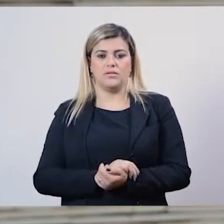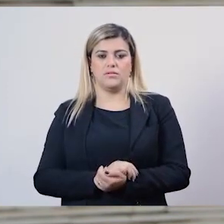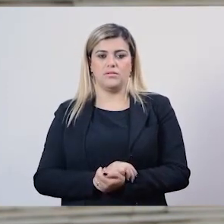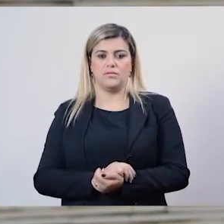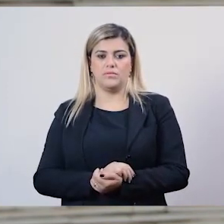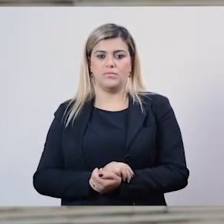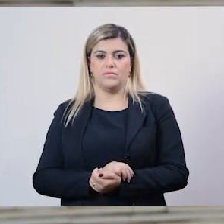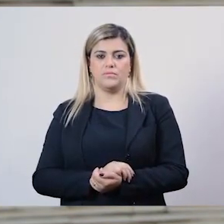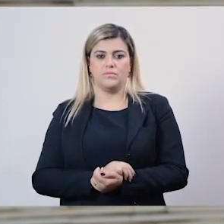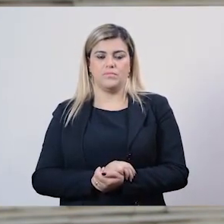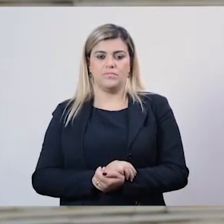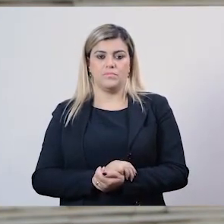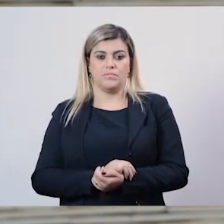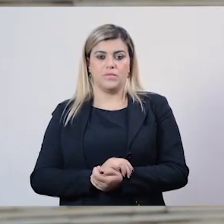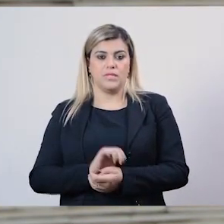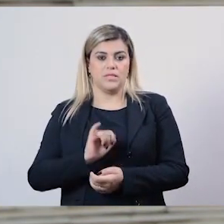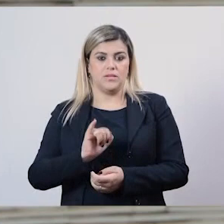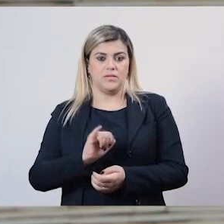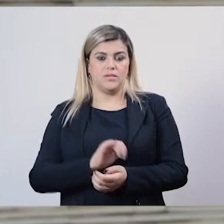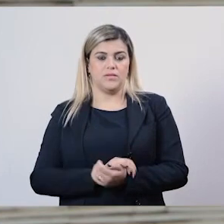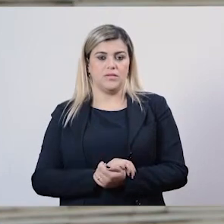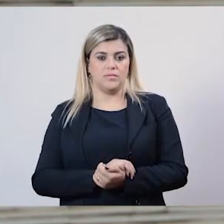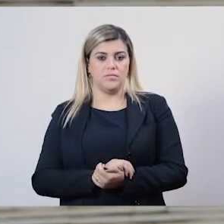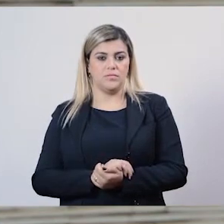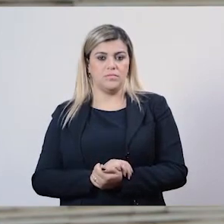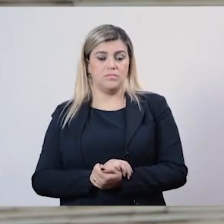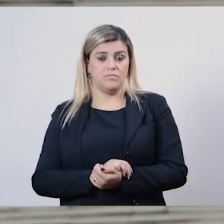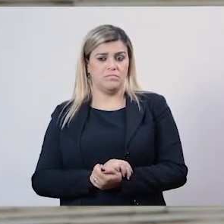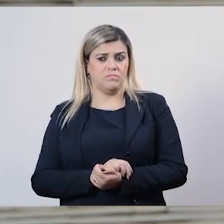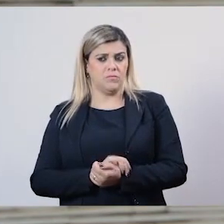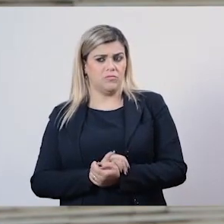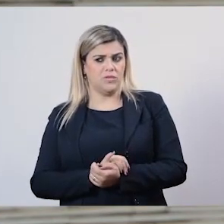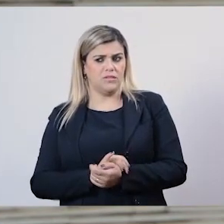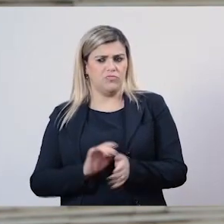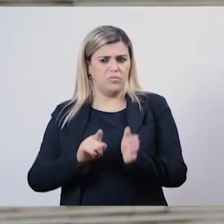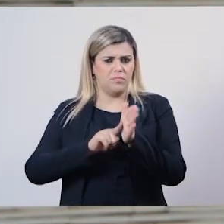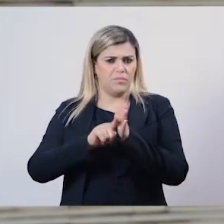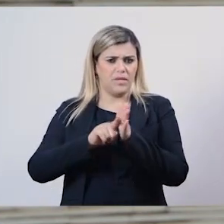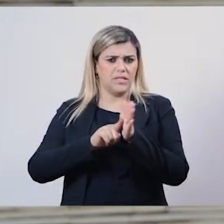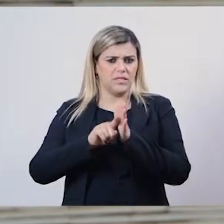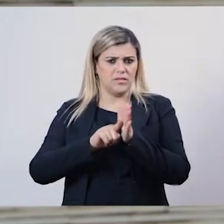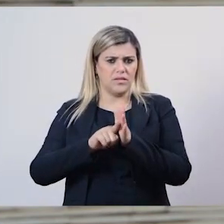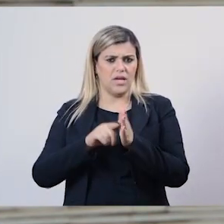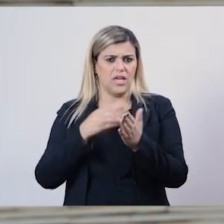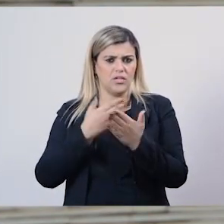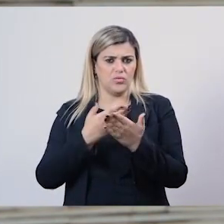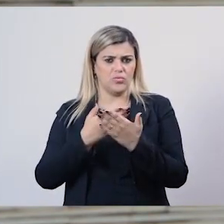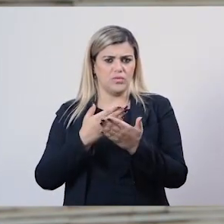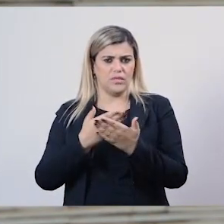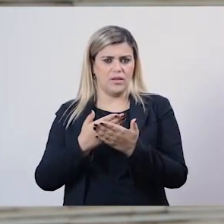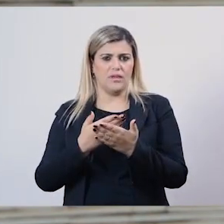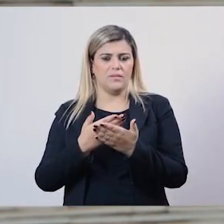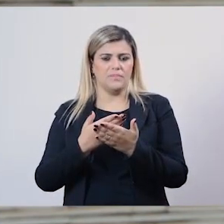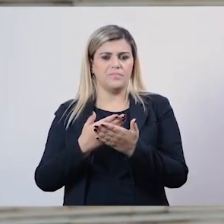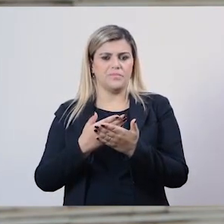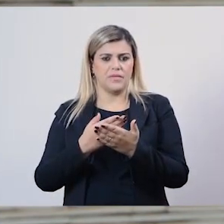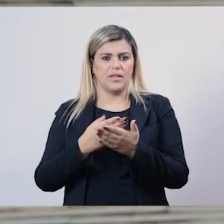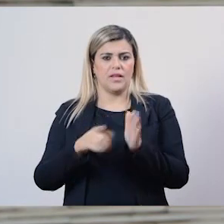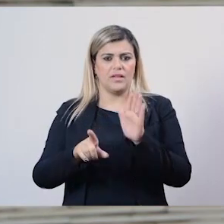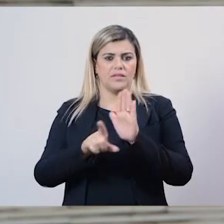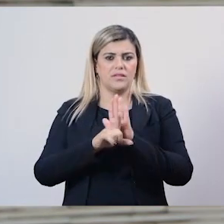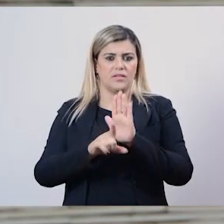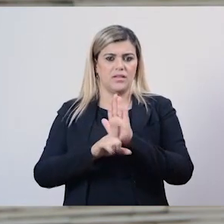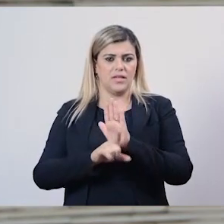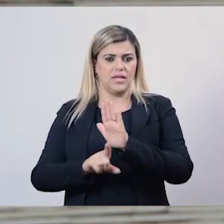Se você for examinar e estudar as resoluções do Gofito, você vai ver que todas as grandes